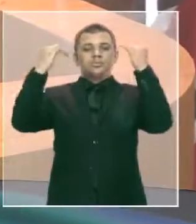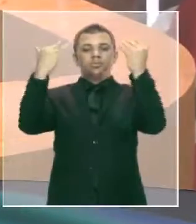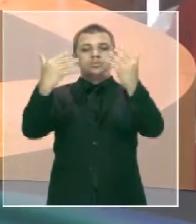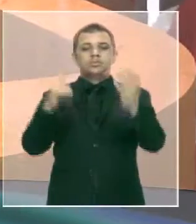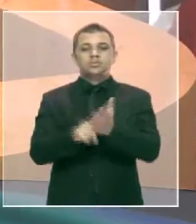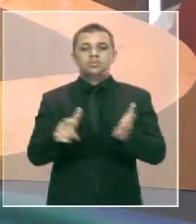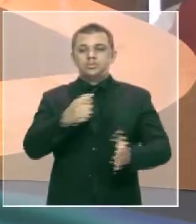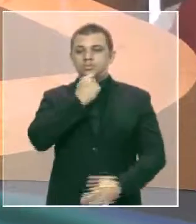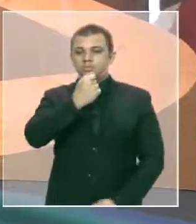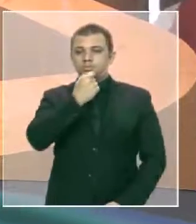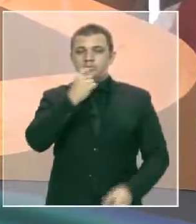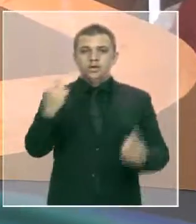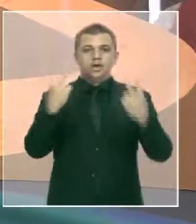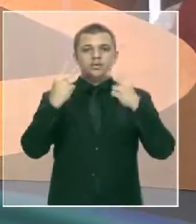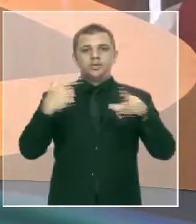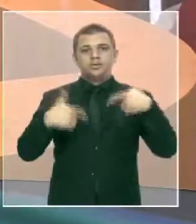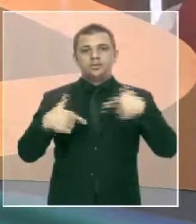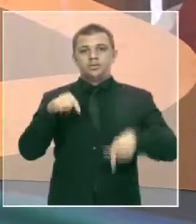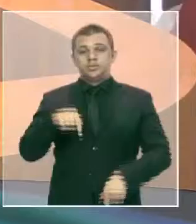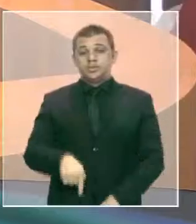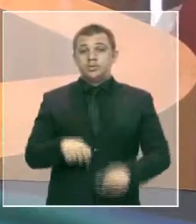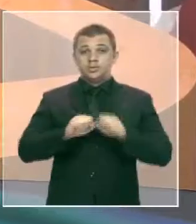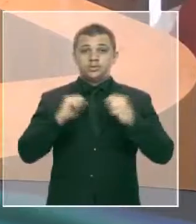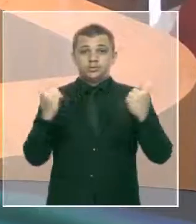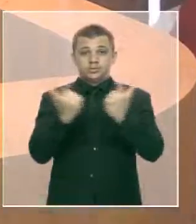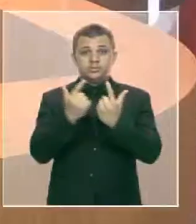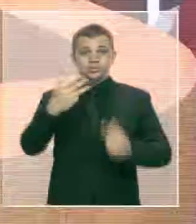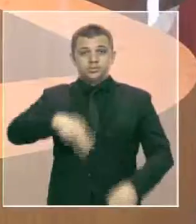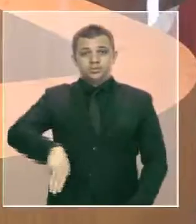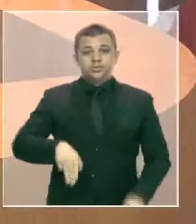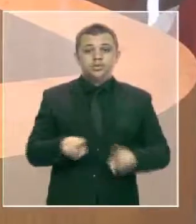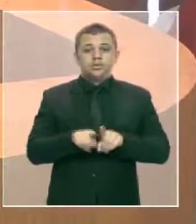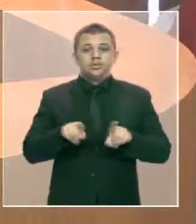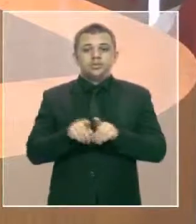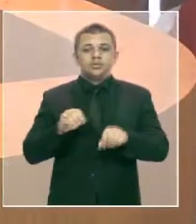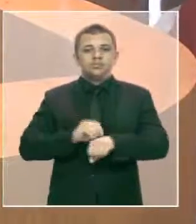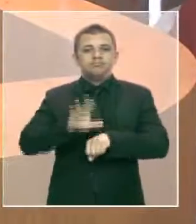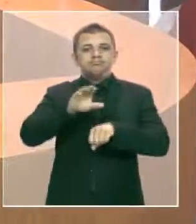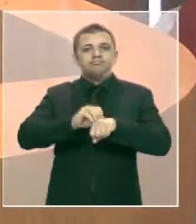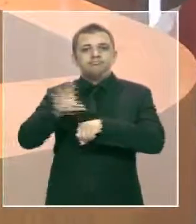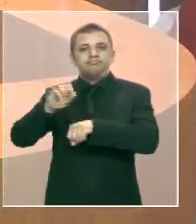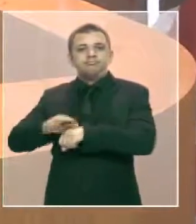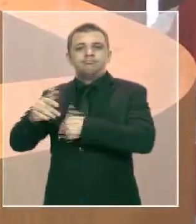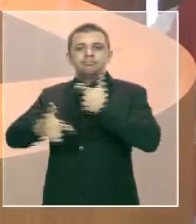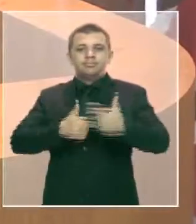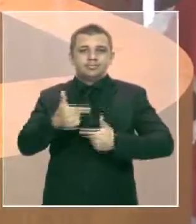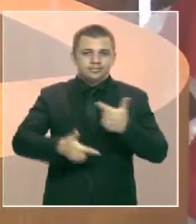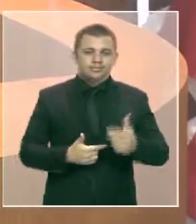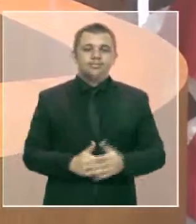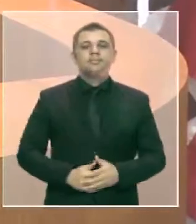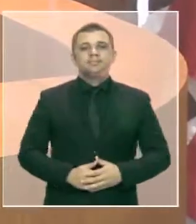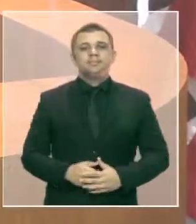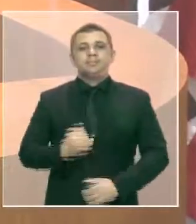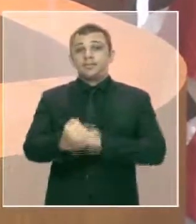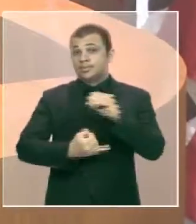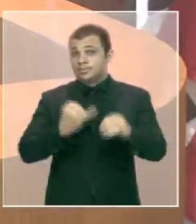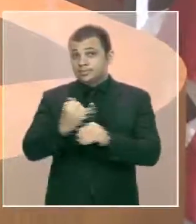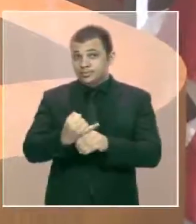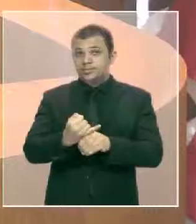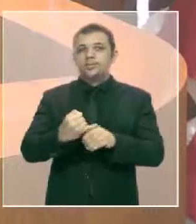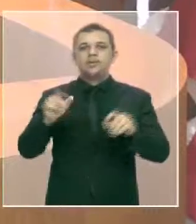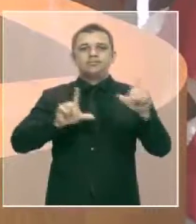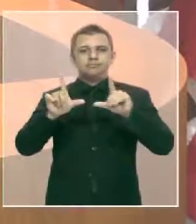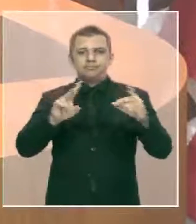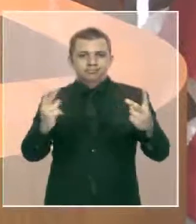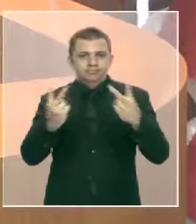imprensa que acompanha os nossos trabalhos na Assembleia Legislativa do Estado do Maranhão e difunda as nossas ações, internautas, telespectadores que nos assistem